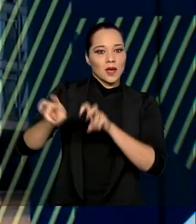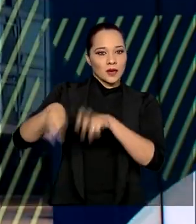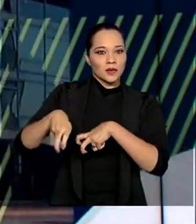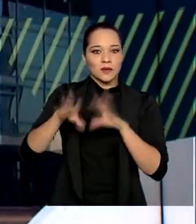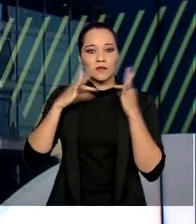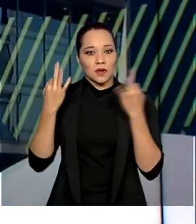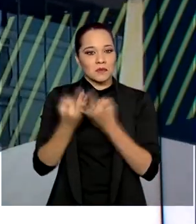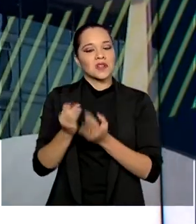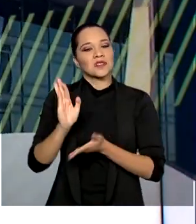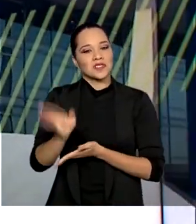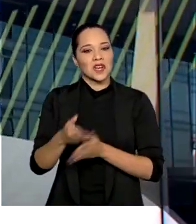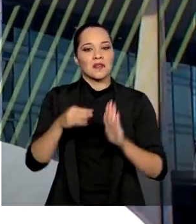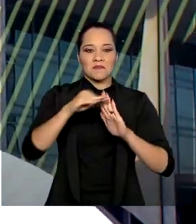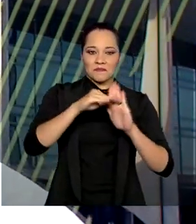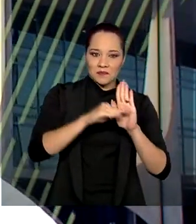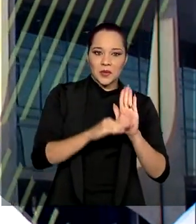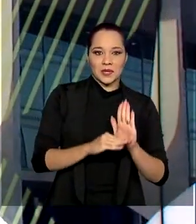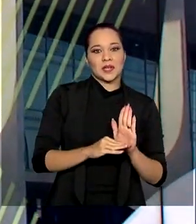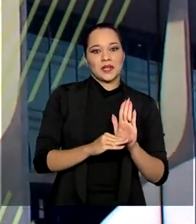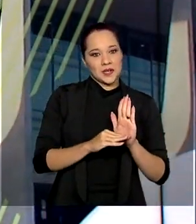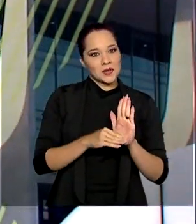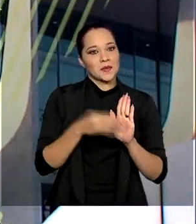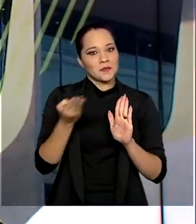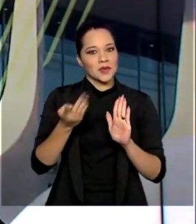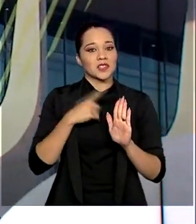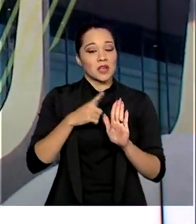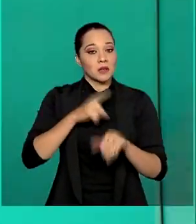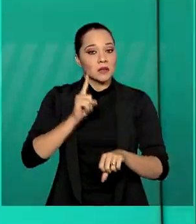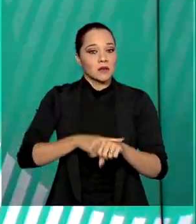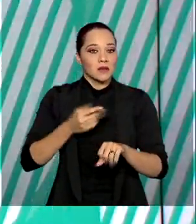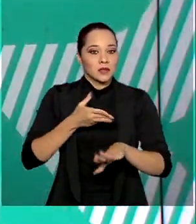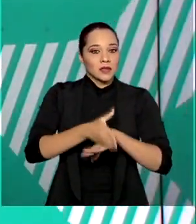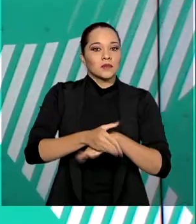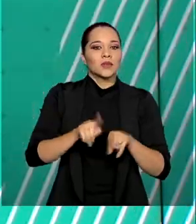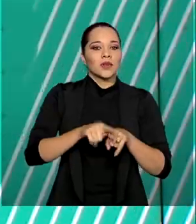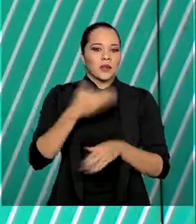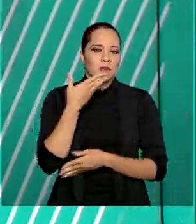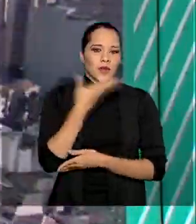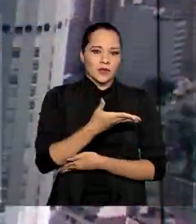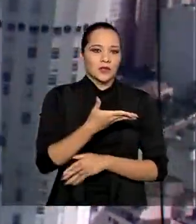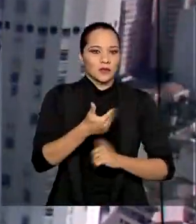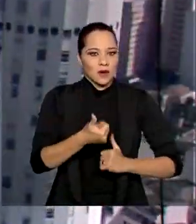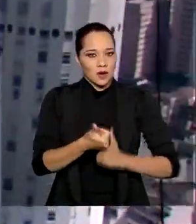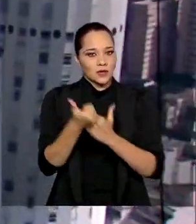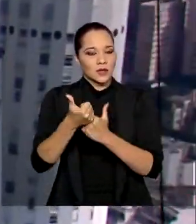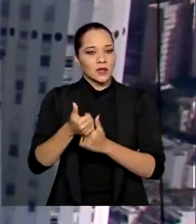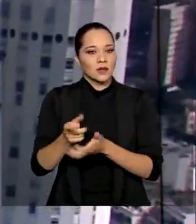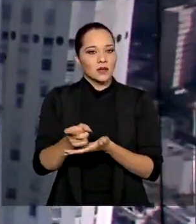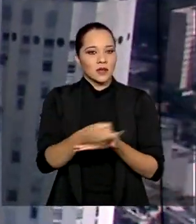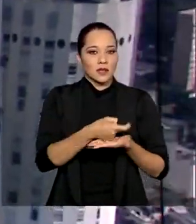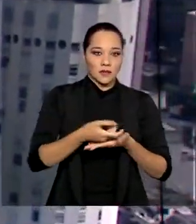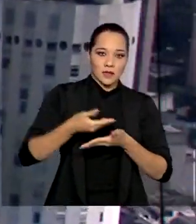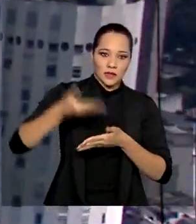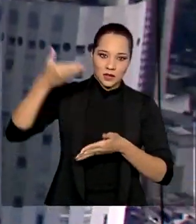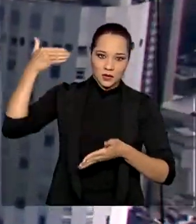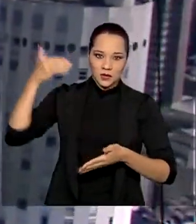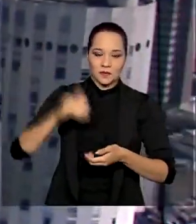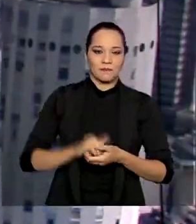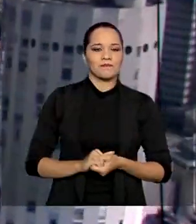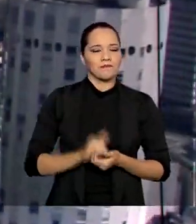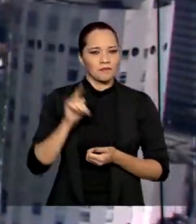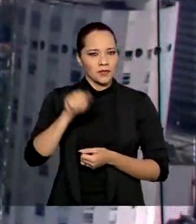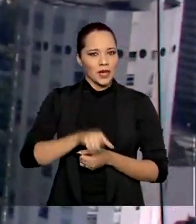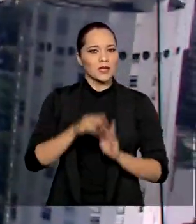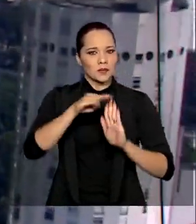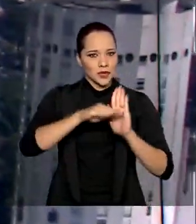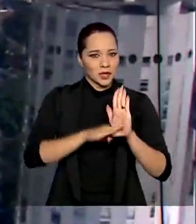familiares já fazem parte do programa de forma automática por terem solicitado o benefício em safras anteriores. O Garantia